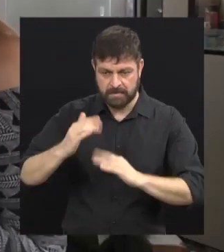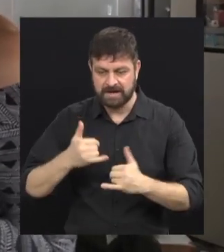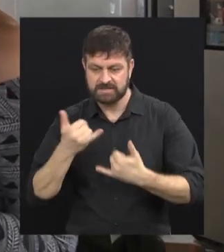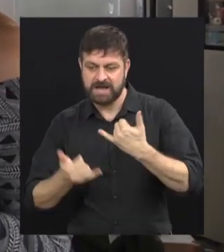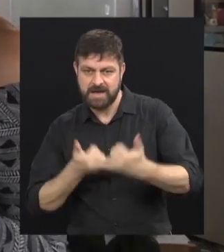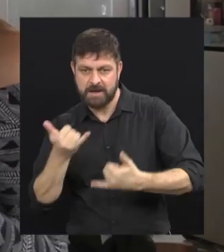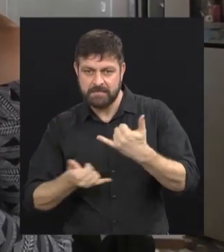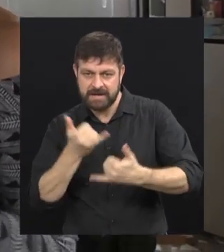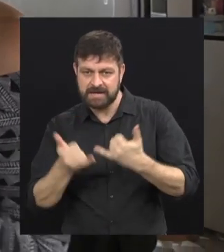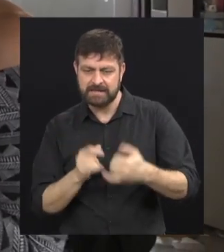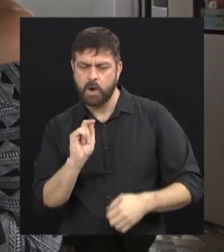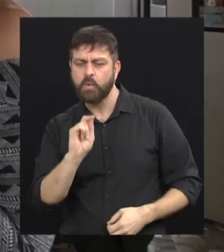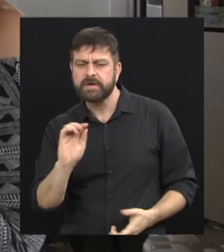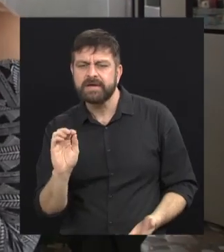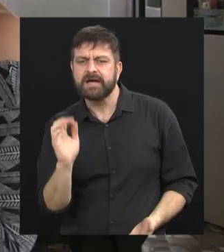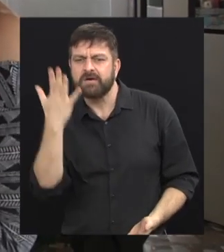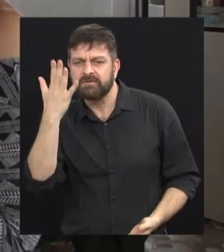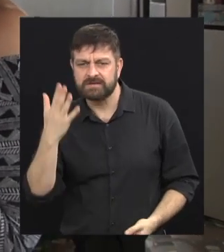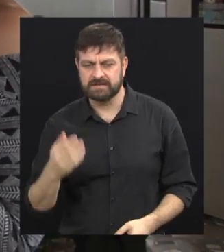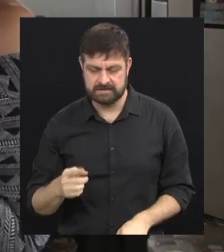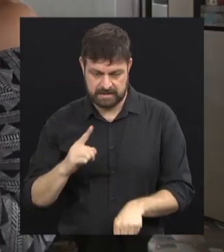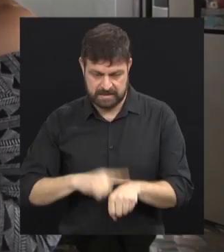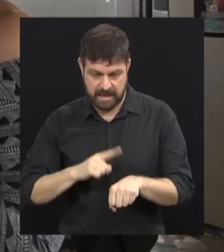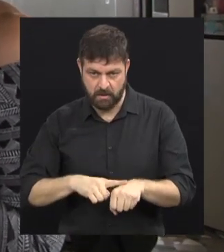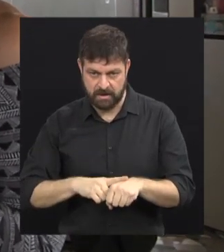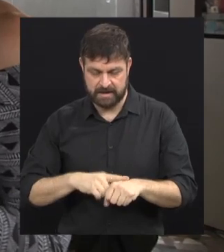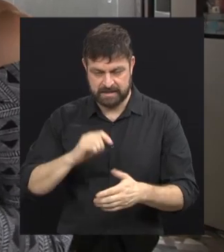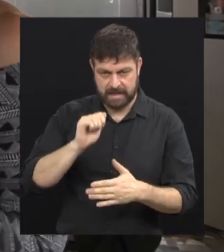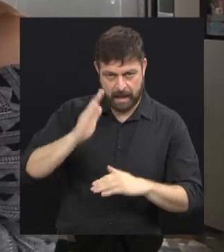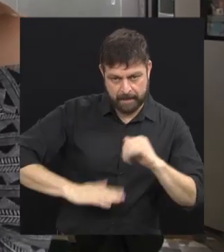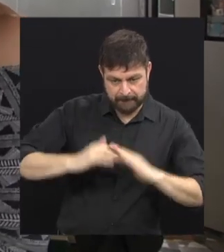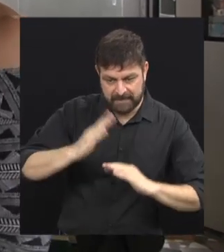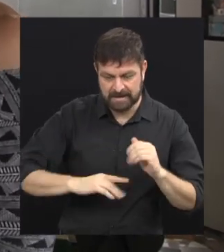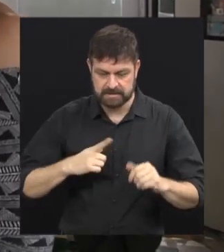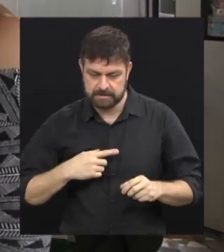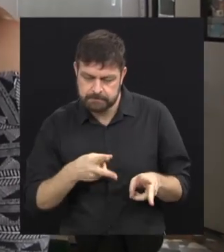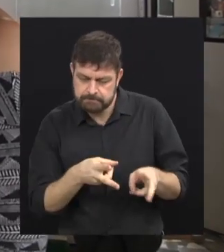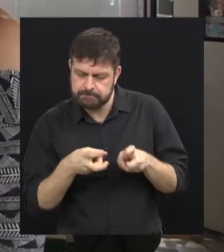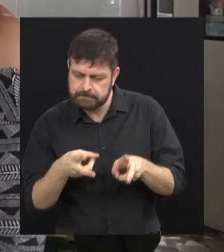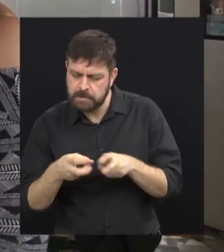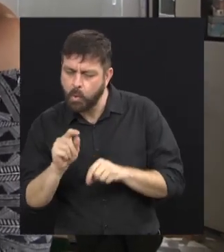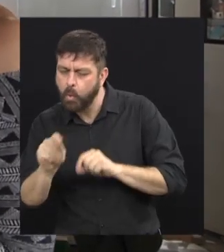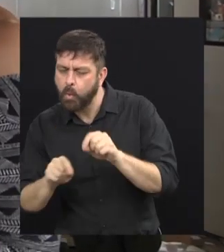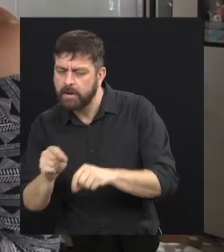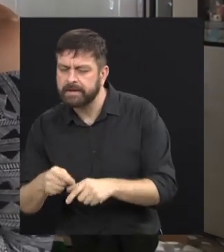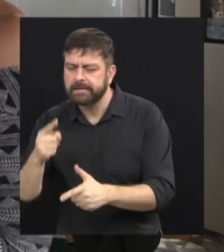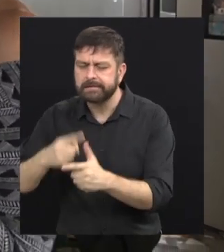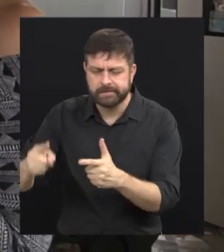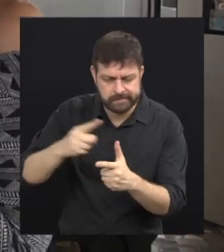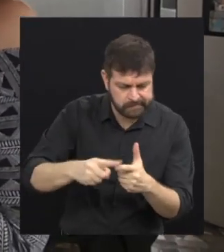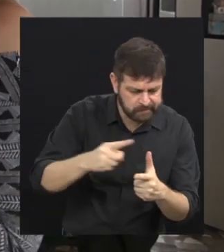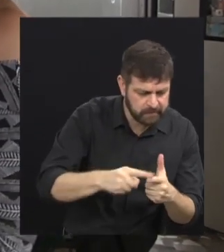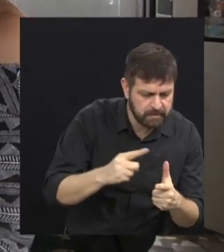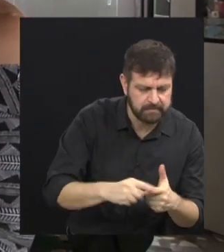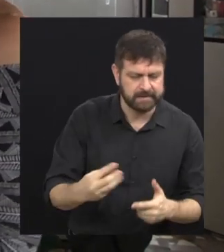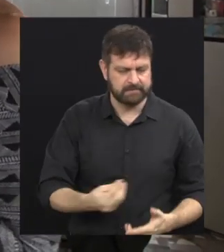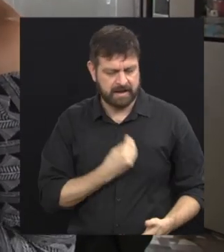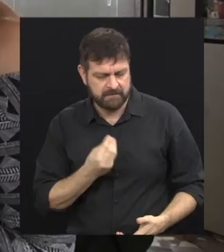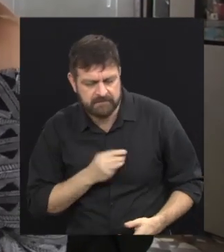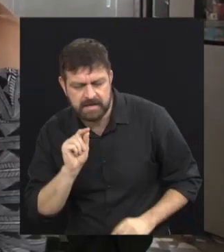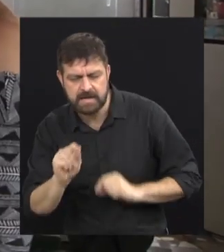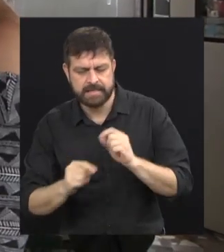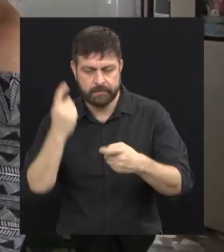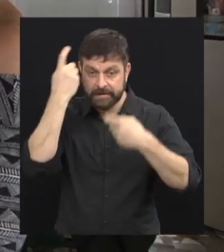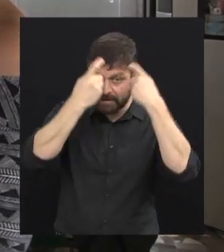lúdica. O que surge no meio, é claro que no meio de toda atividade, surgem as demandas desses adolescentes e crianças. Eles trazem à tona aquilo que os